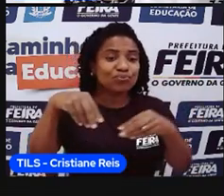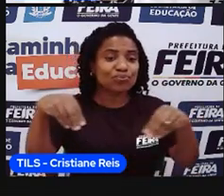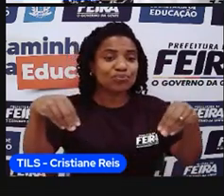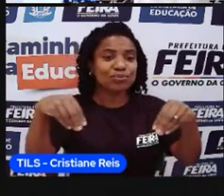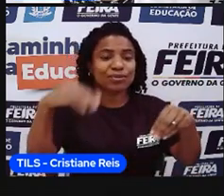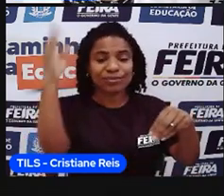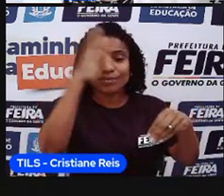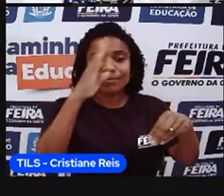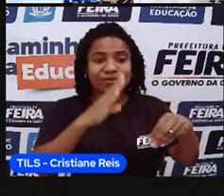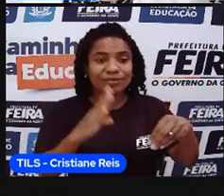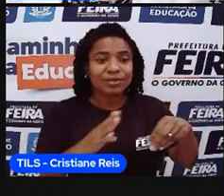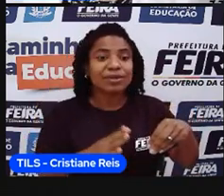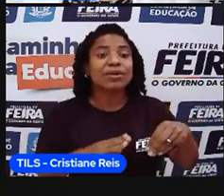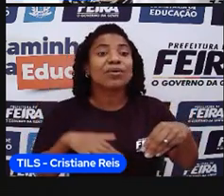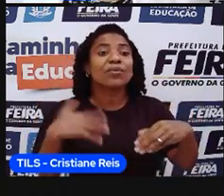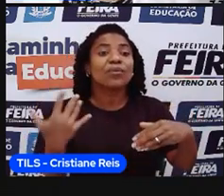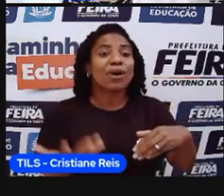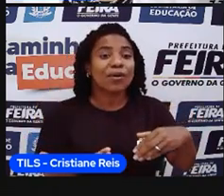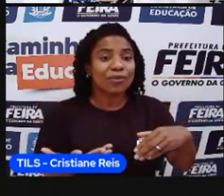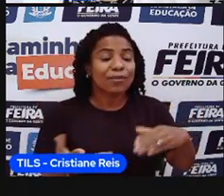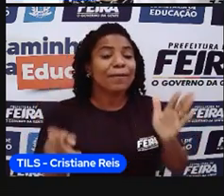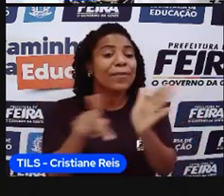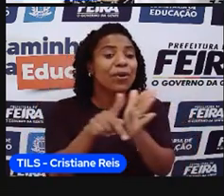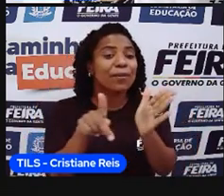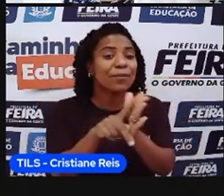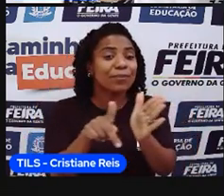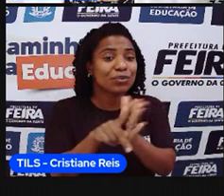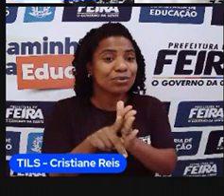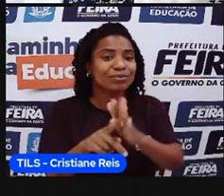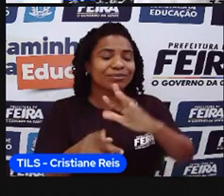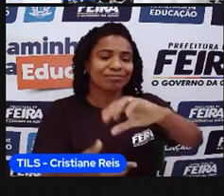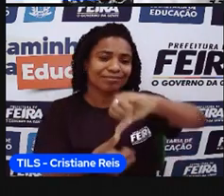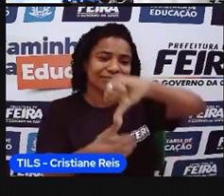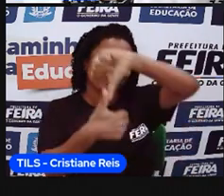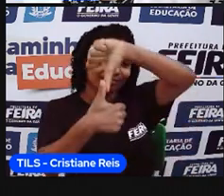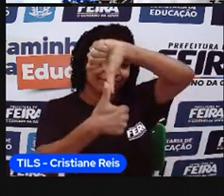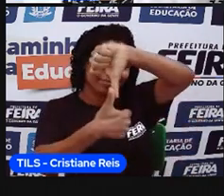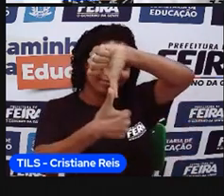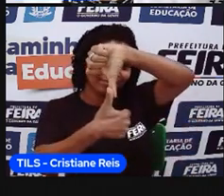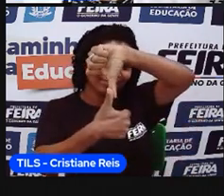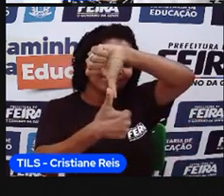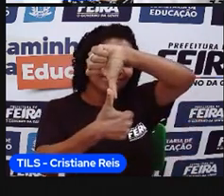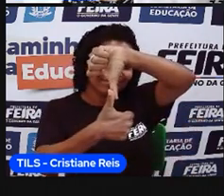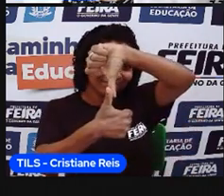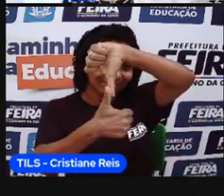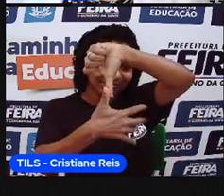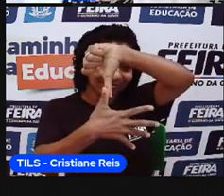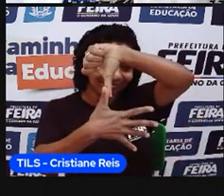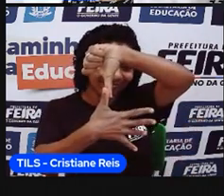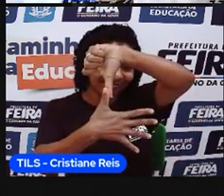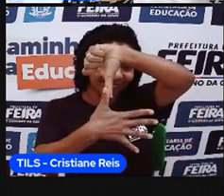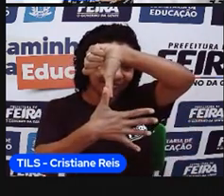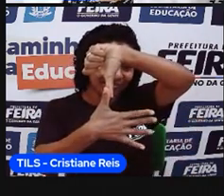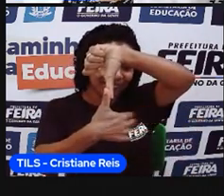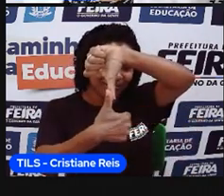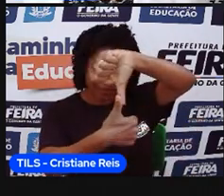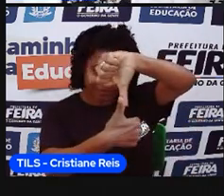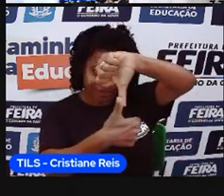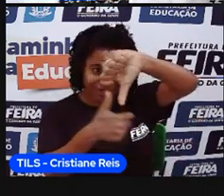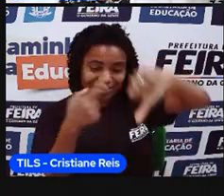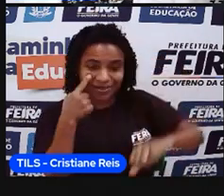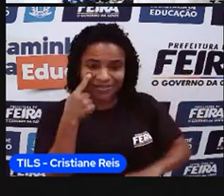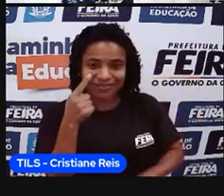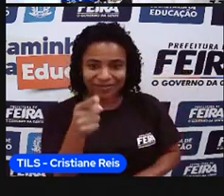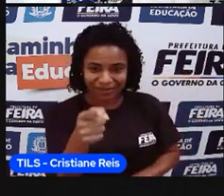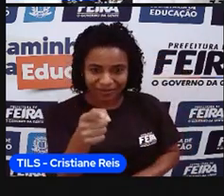ele está no continente americano, mais precisamente, na América do Sul, que ele é esse pedacinho aqui, ó, vocês, né, sabem que